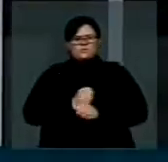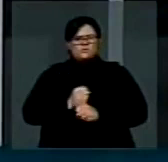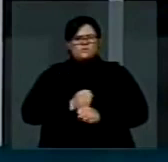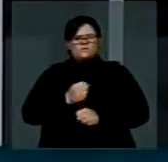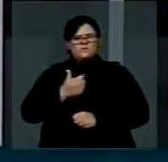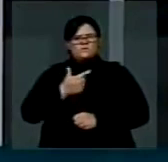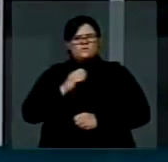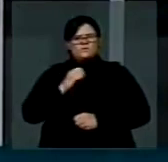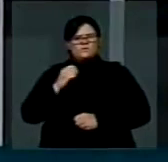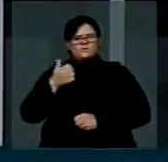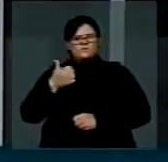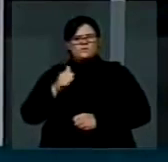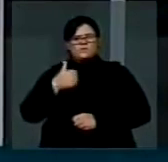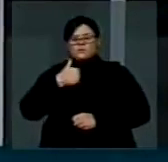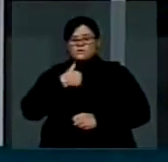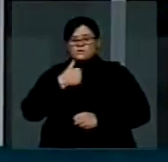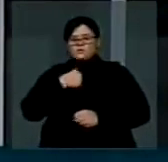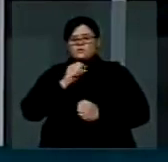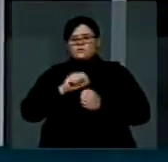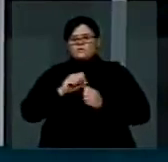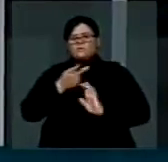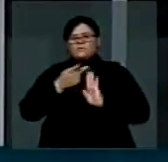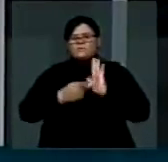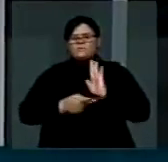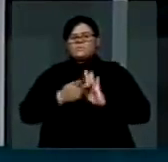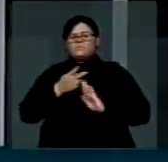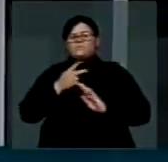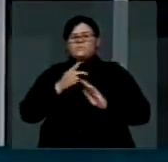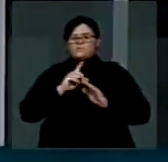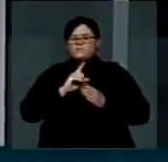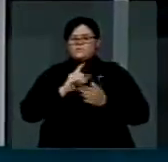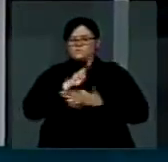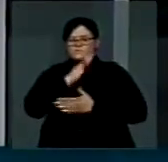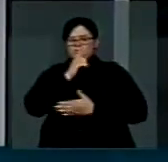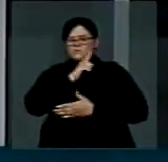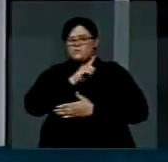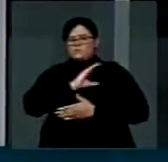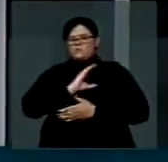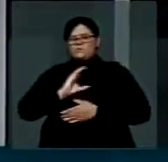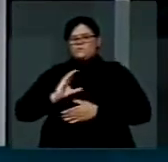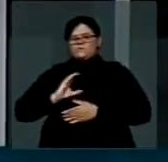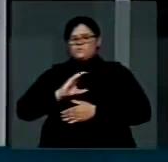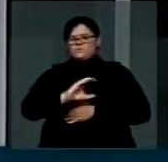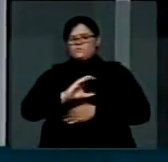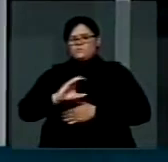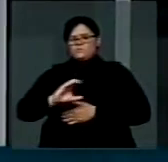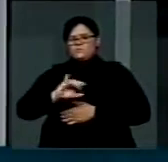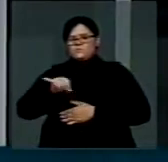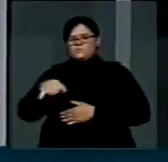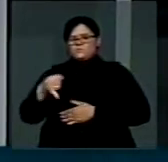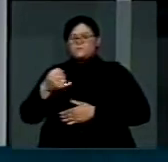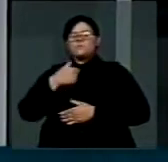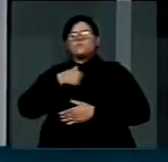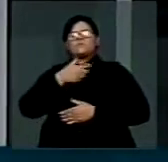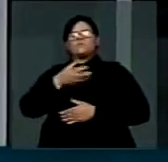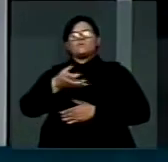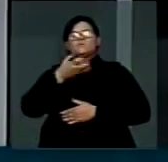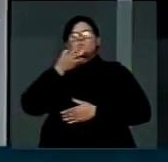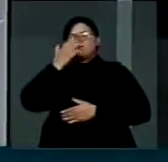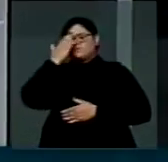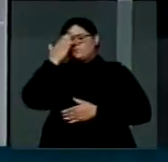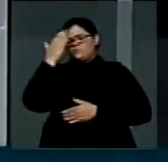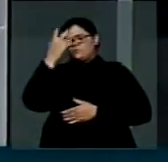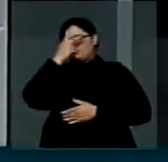que acaba de ser aprovado na Comissão de Constituição, Justiça e Cidadania. Quero agradecer aqui os